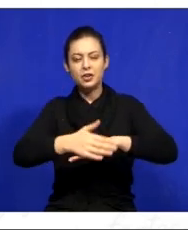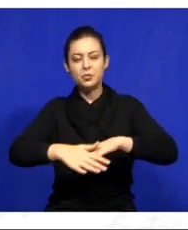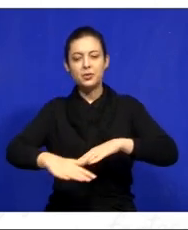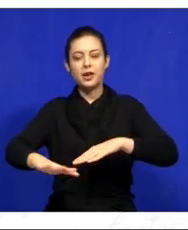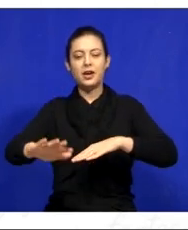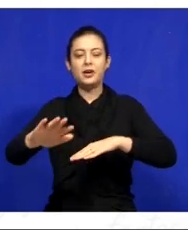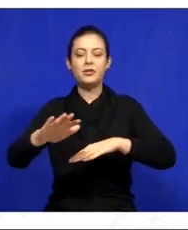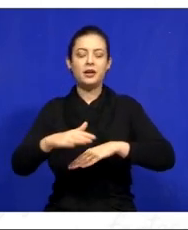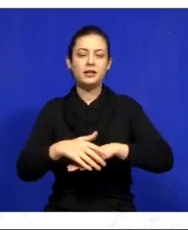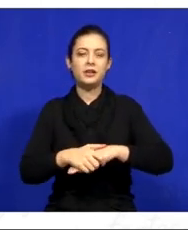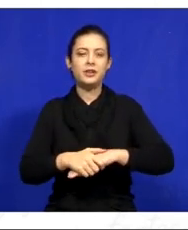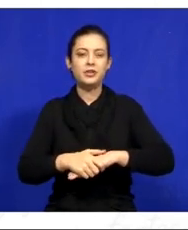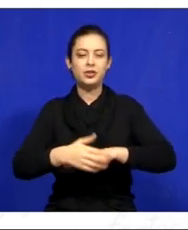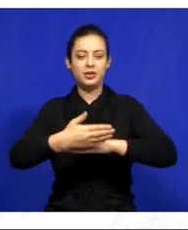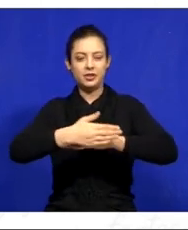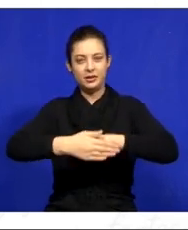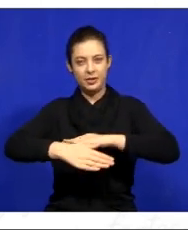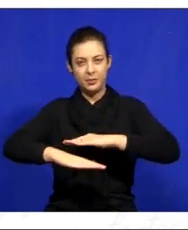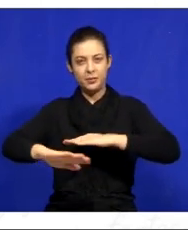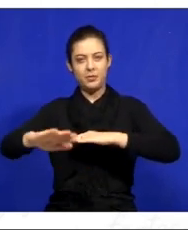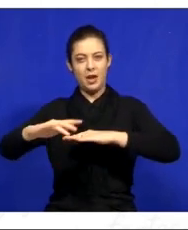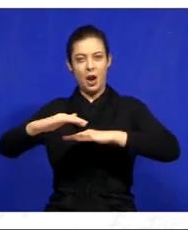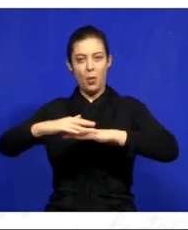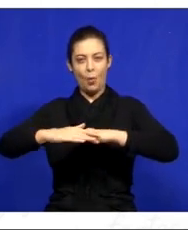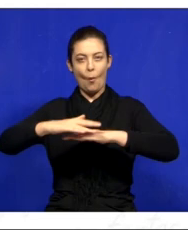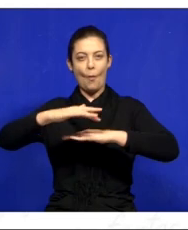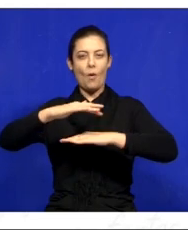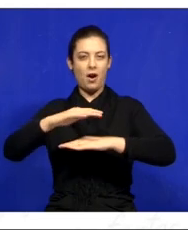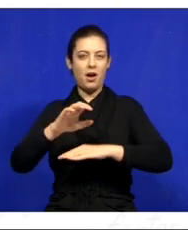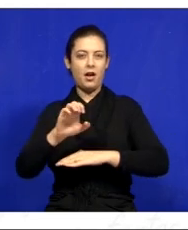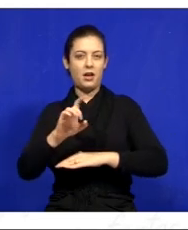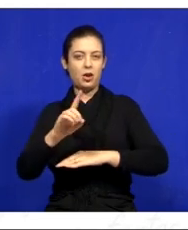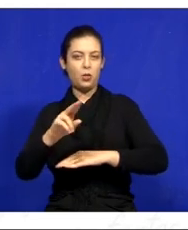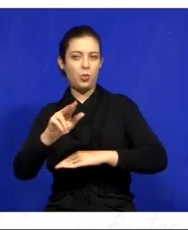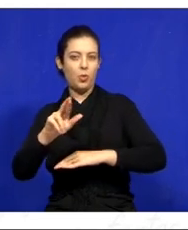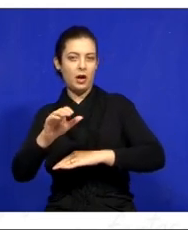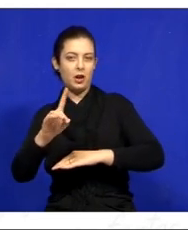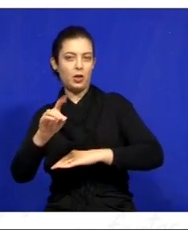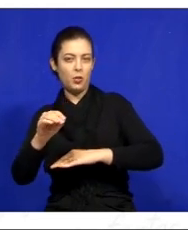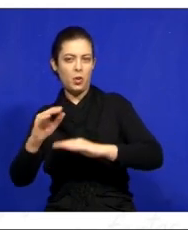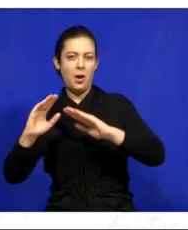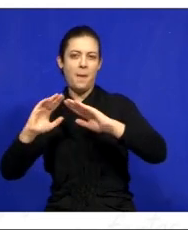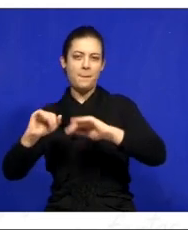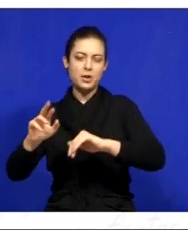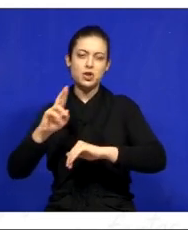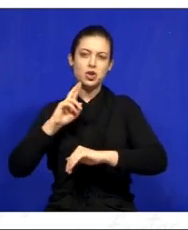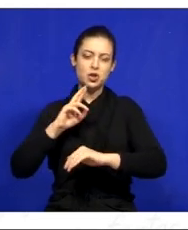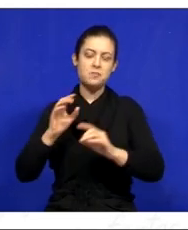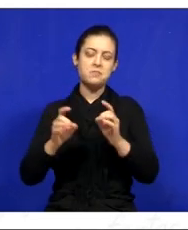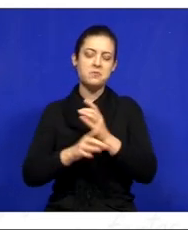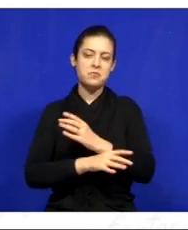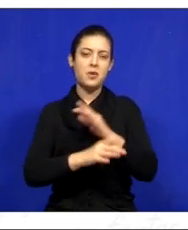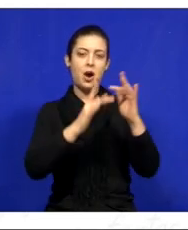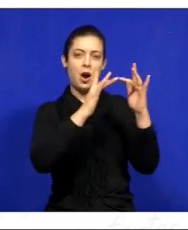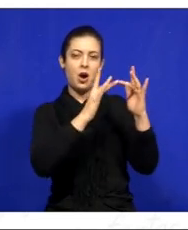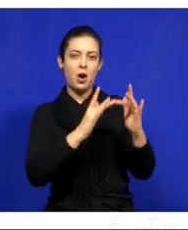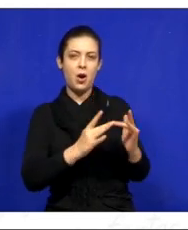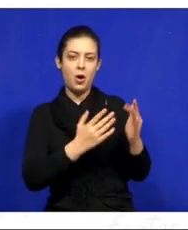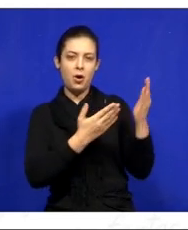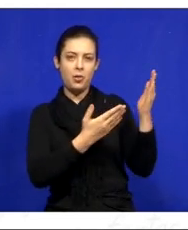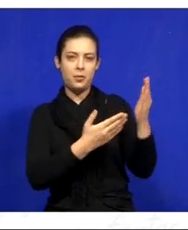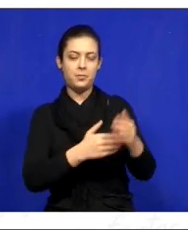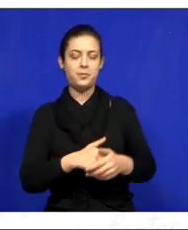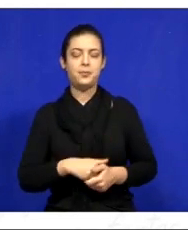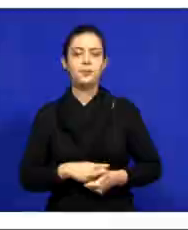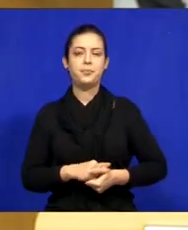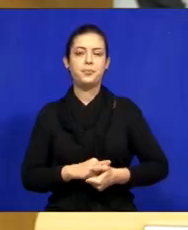ao diretor de obras viárias, o senhor Eduardo, que nos atendeu nesse pedido. Meus contatos, pode colocar